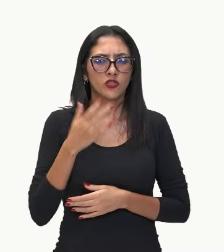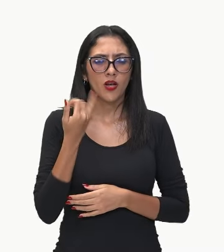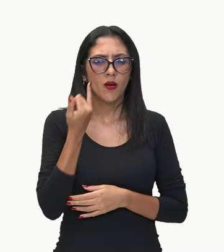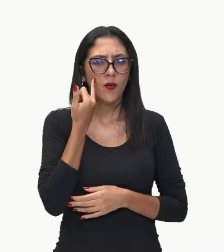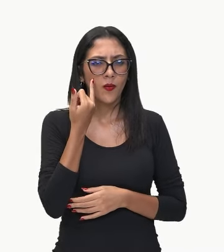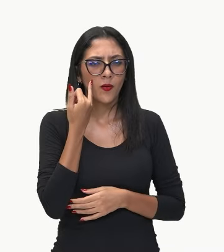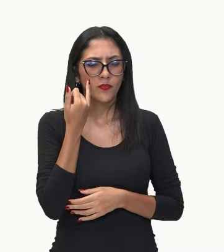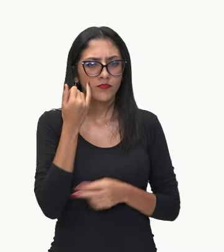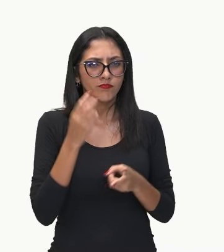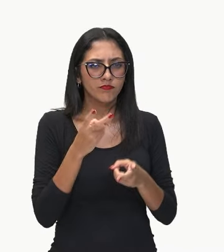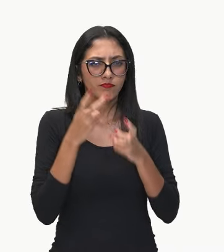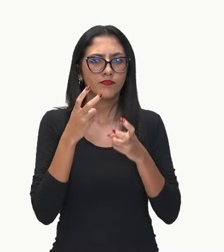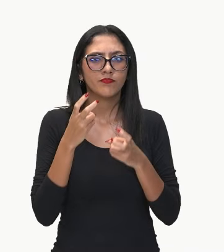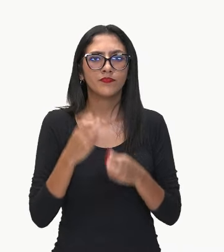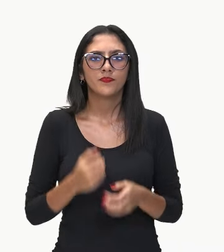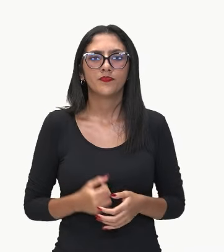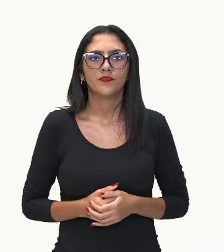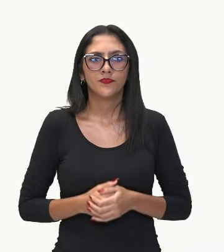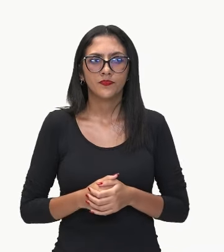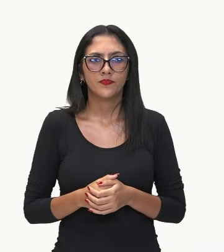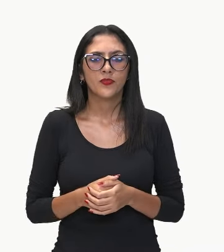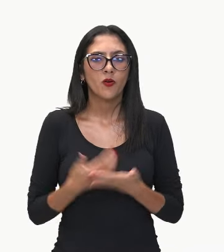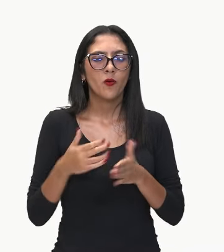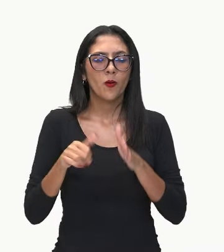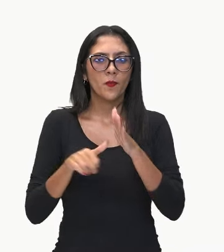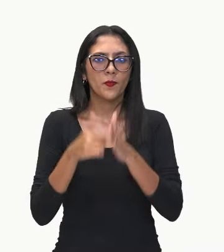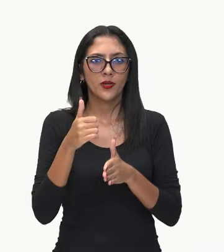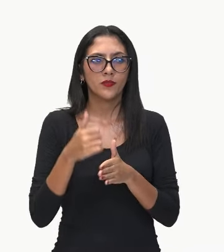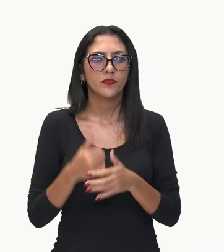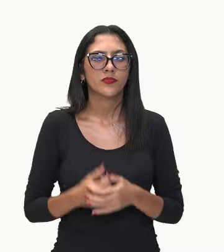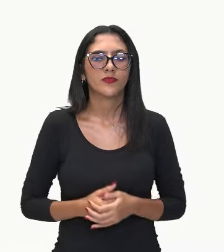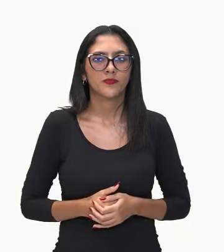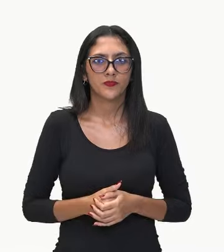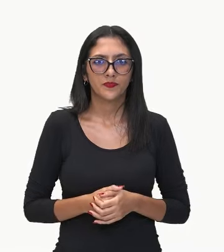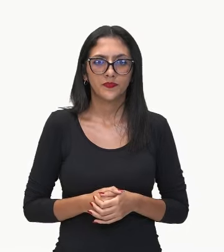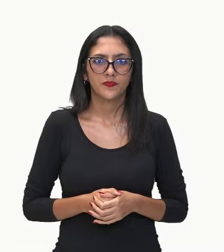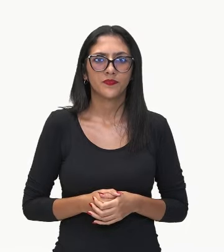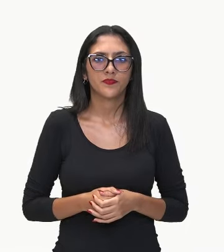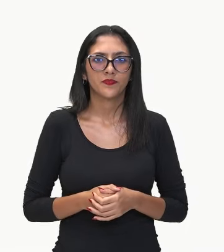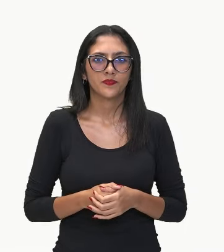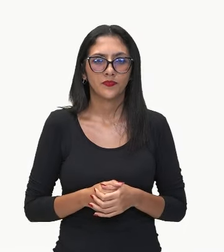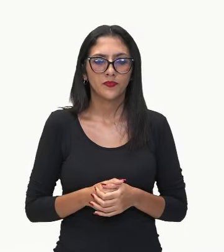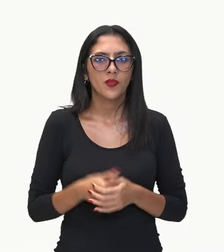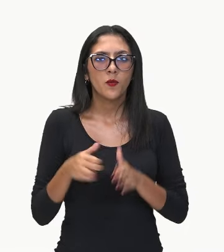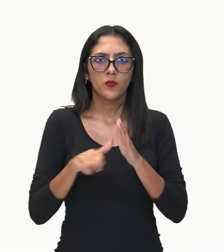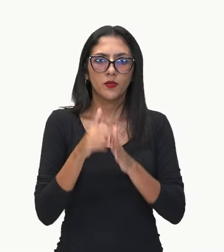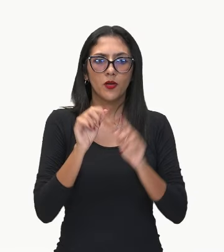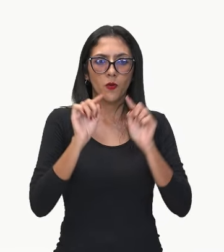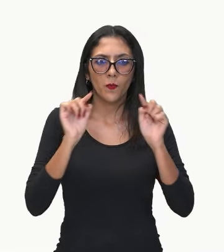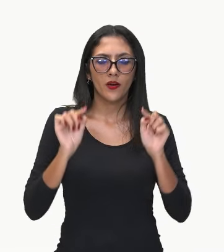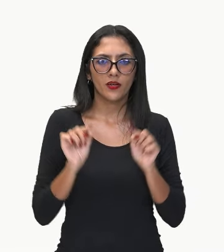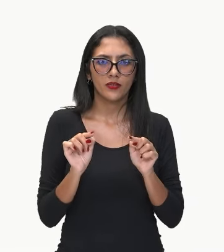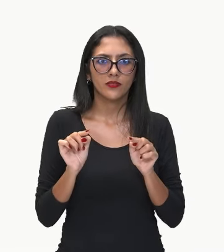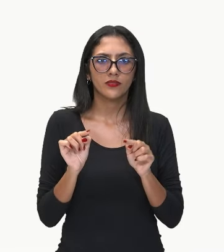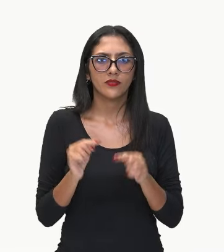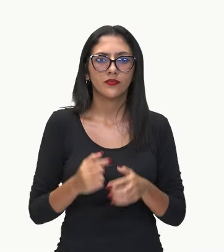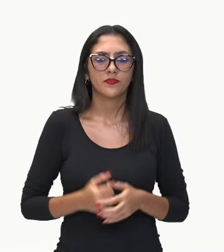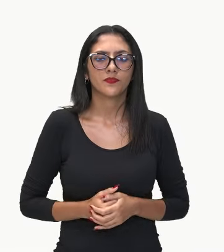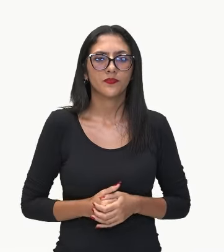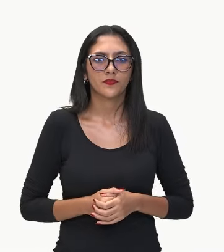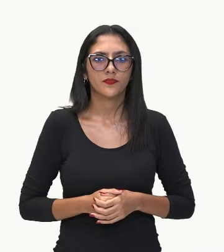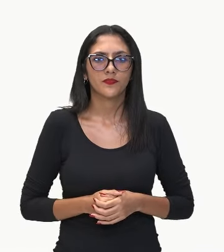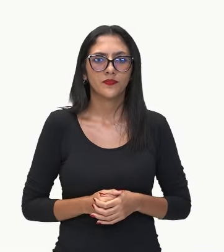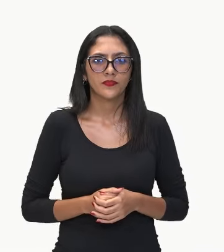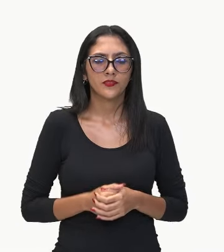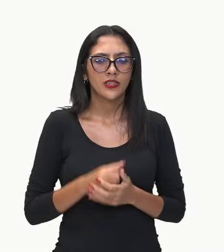Perfeito. Quem eu começo, eu vou começar pelo parêntese. Quem eu não for usar,